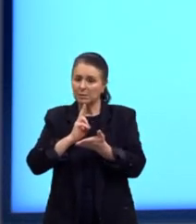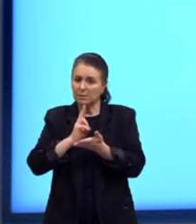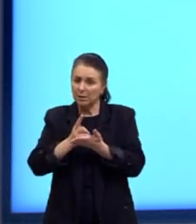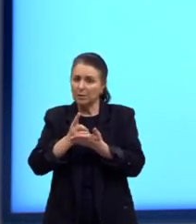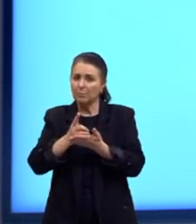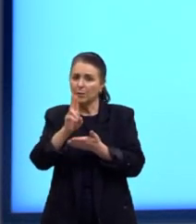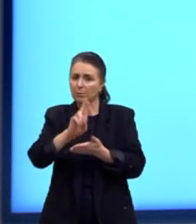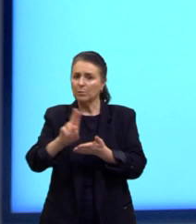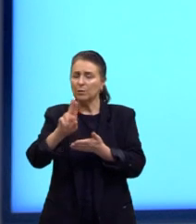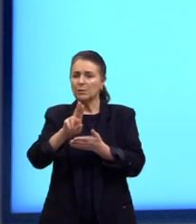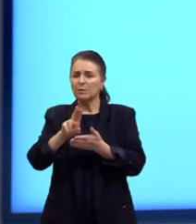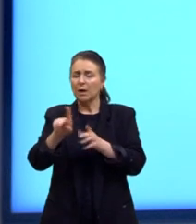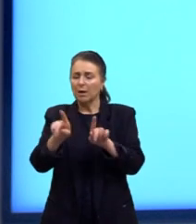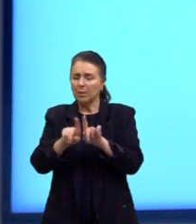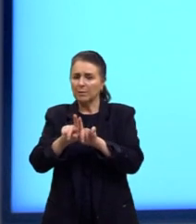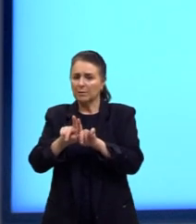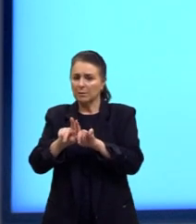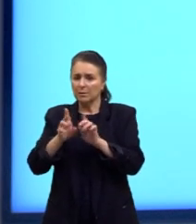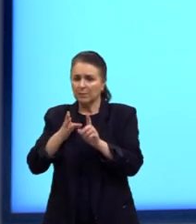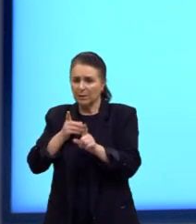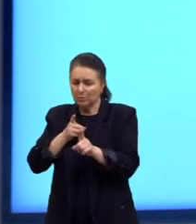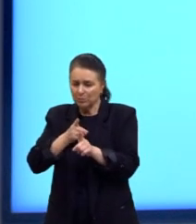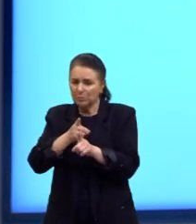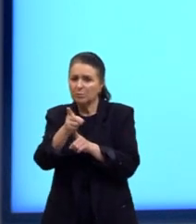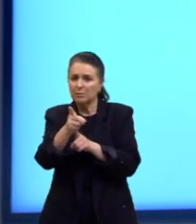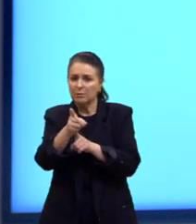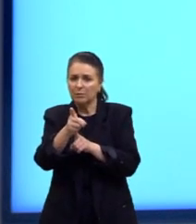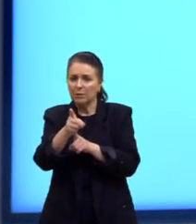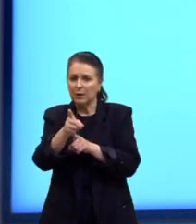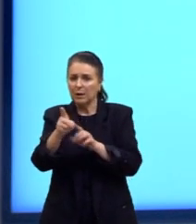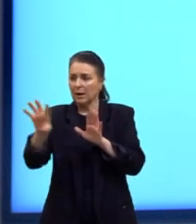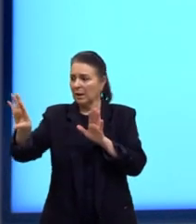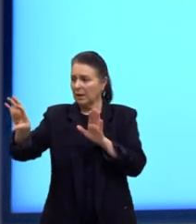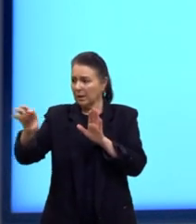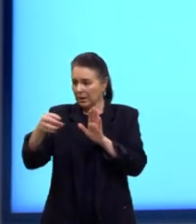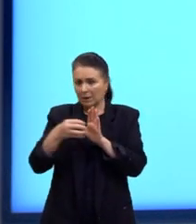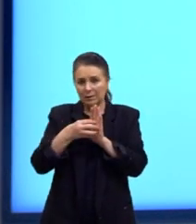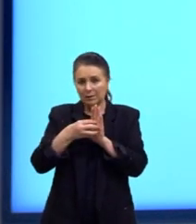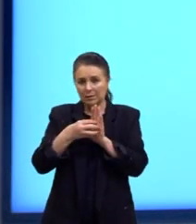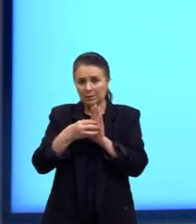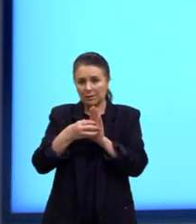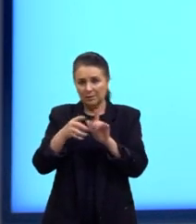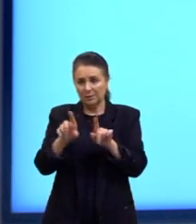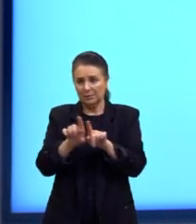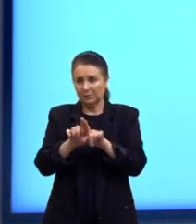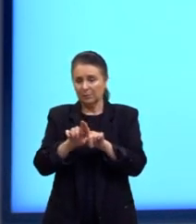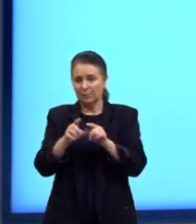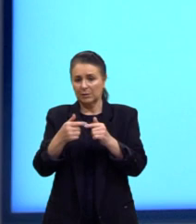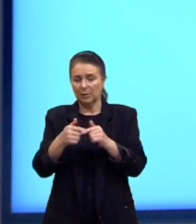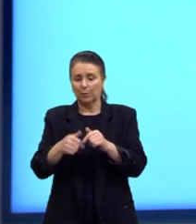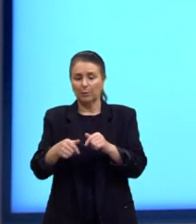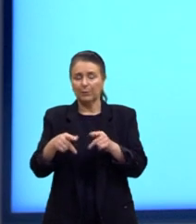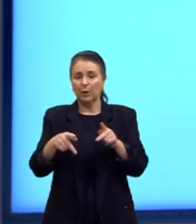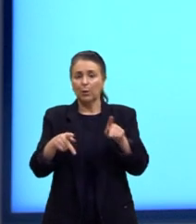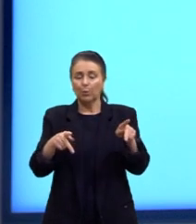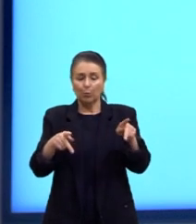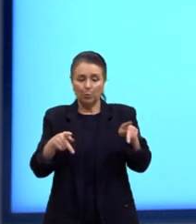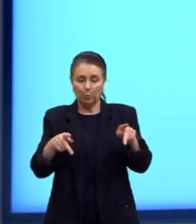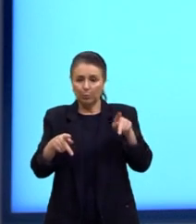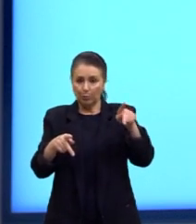sempre atrair, né, o imã. Porque, né, se eu estou encostando, por exemplo, o polo sul perto